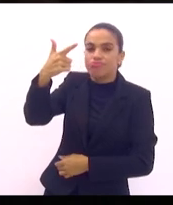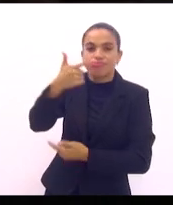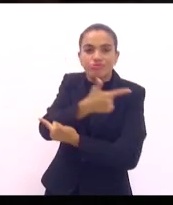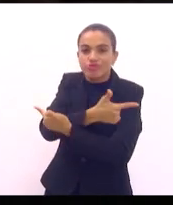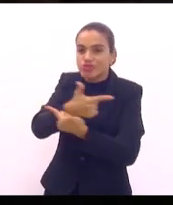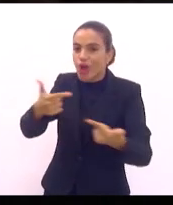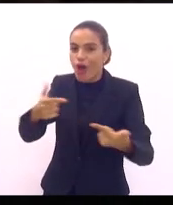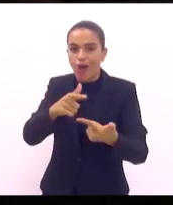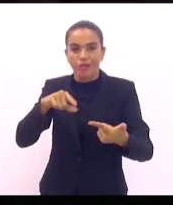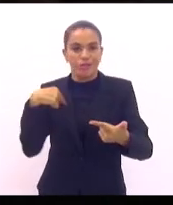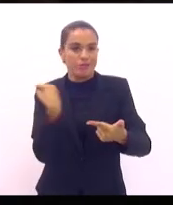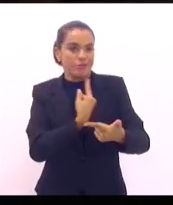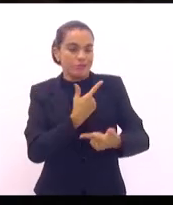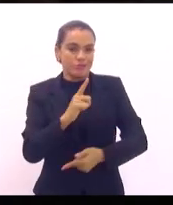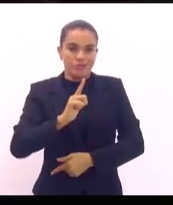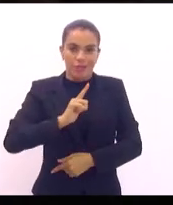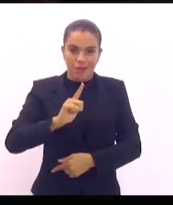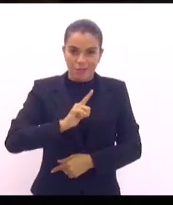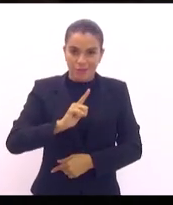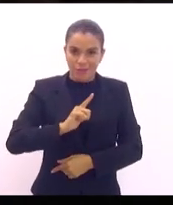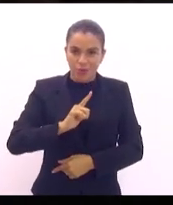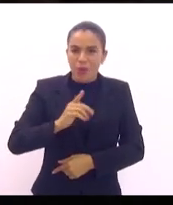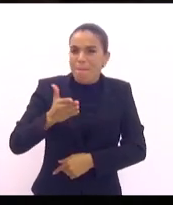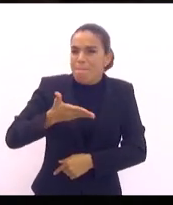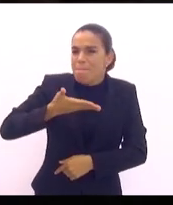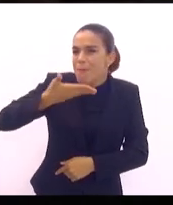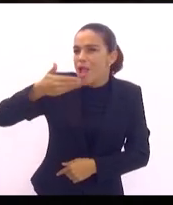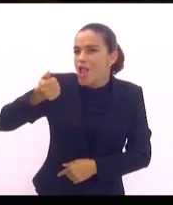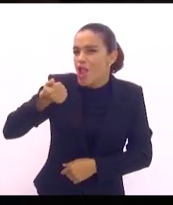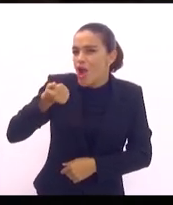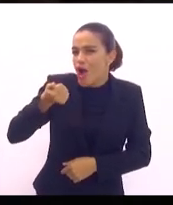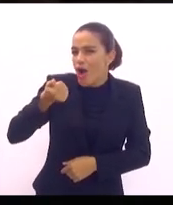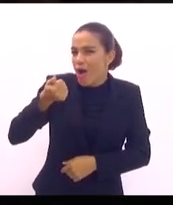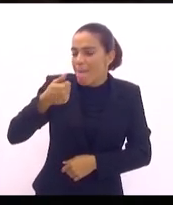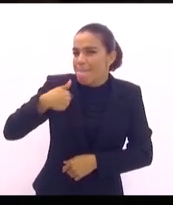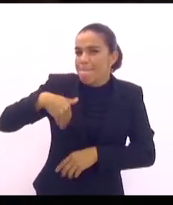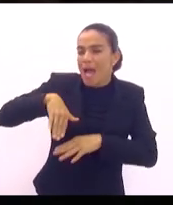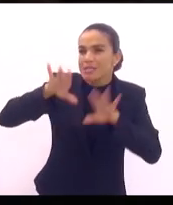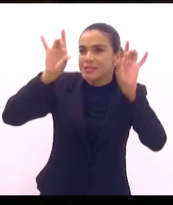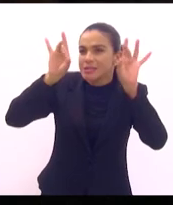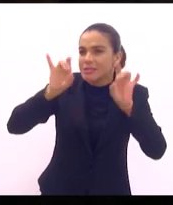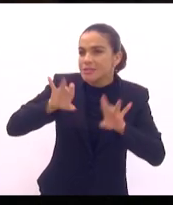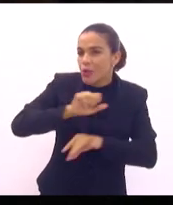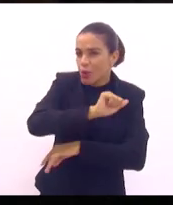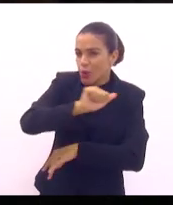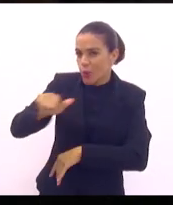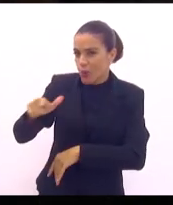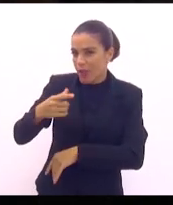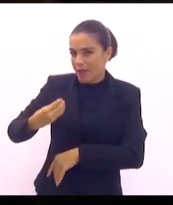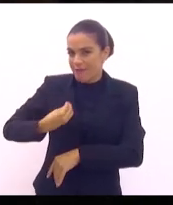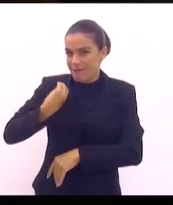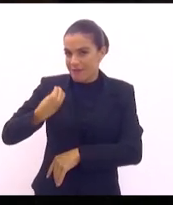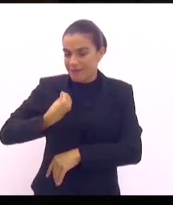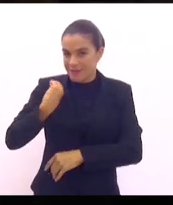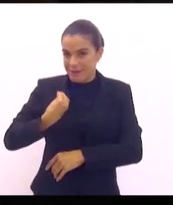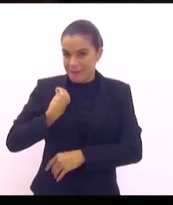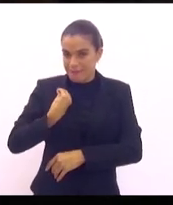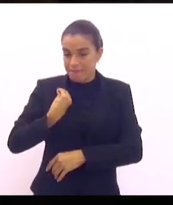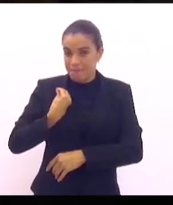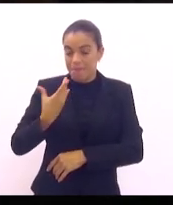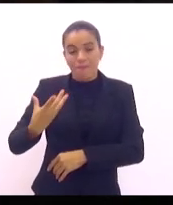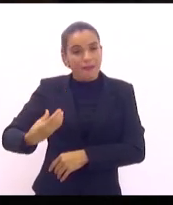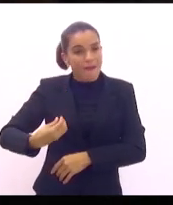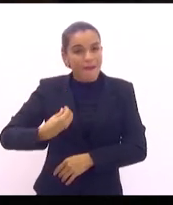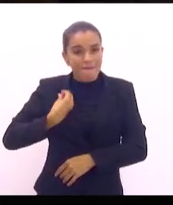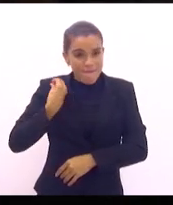tem nada mais precioso para o ser humano que a vida. se é precioso para cada um de nós